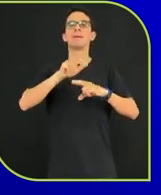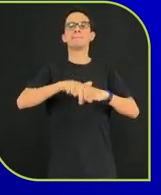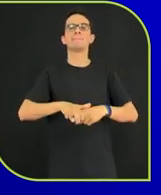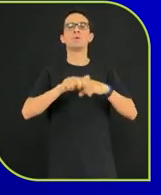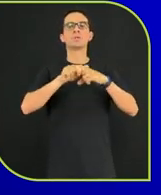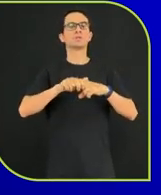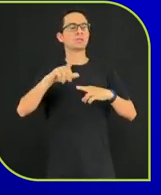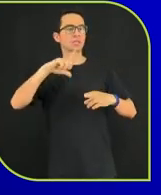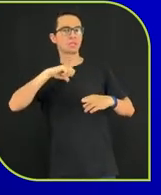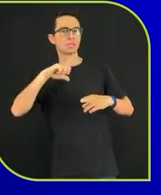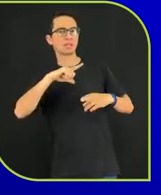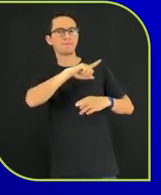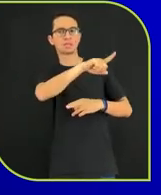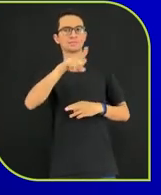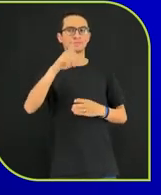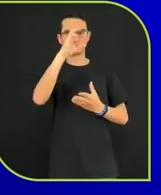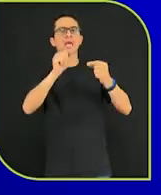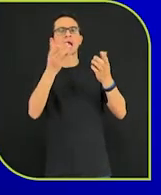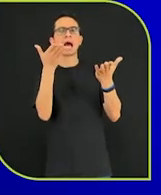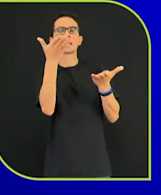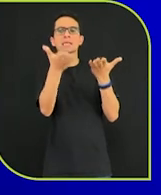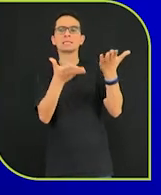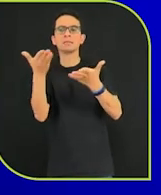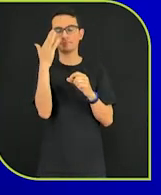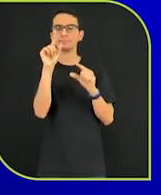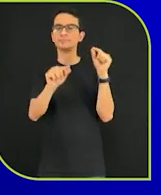nível de confiança bem afetado.